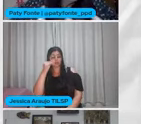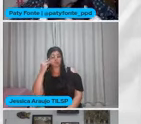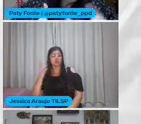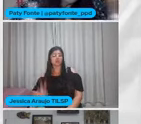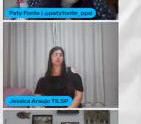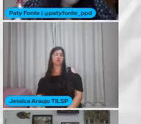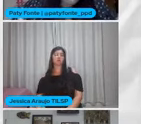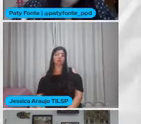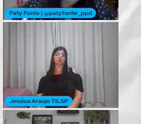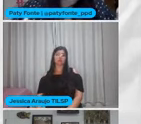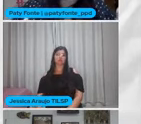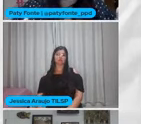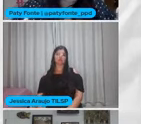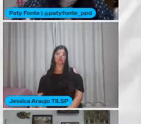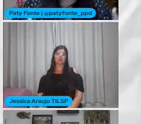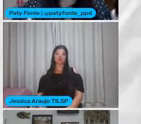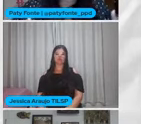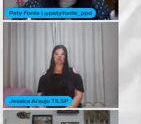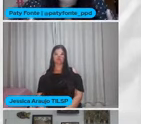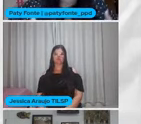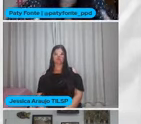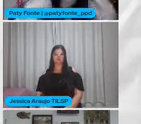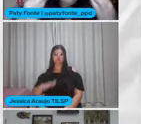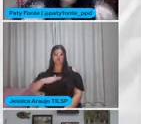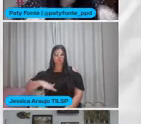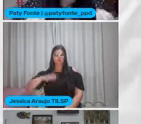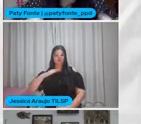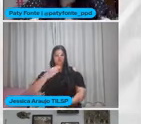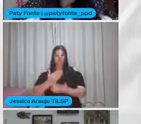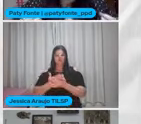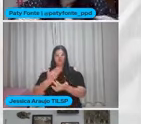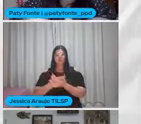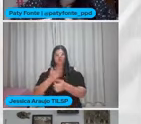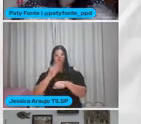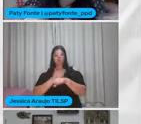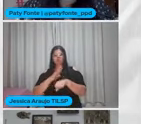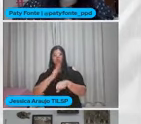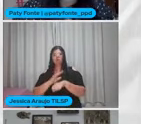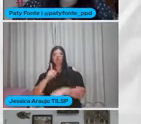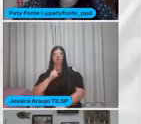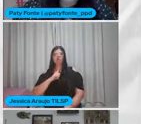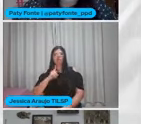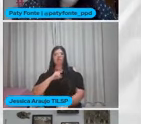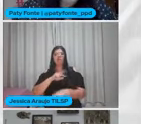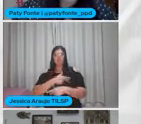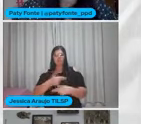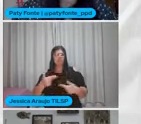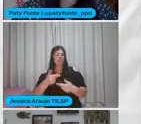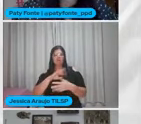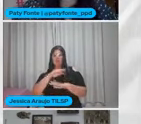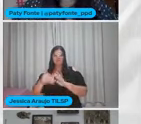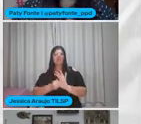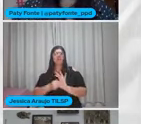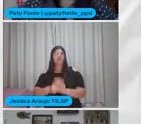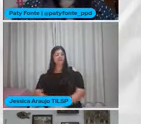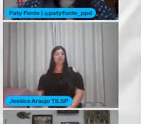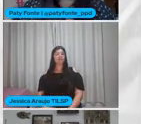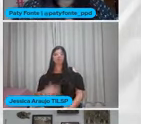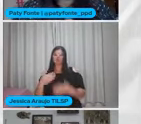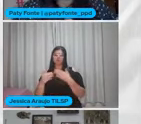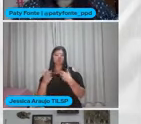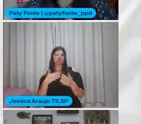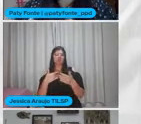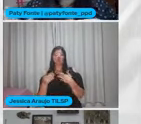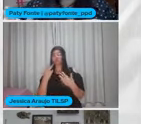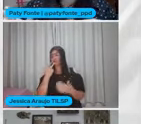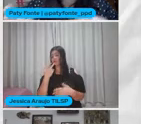Então ela é Digamos assim A área de estudo Mais prática Que tem Dentre todas elas Por isso que não importa Se aqui